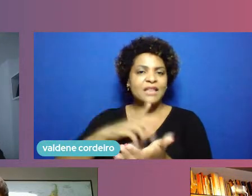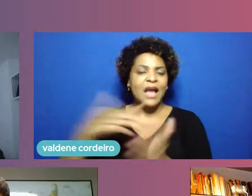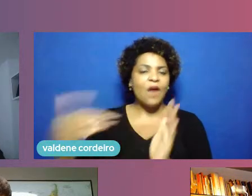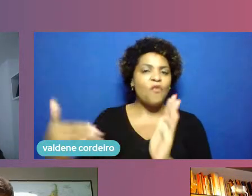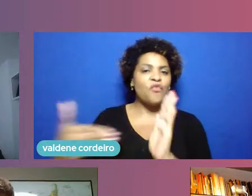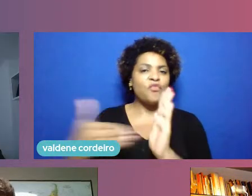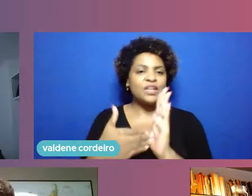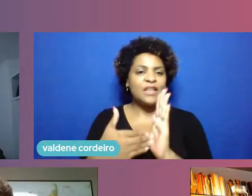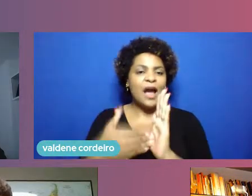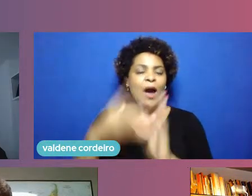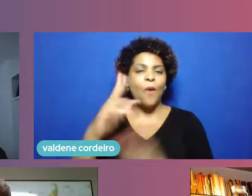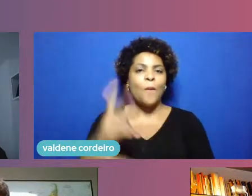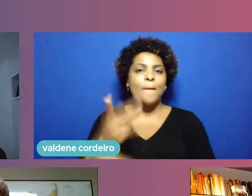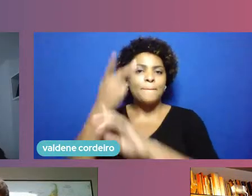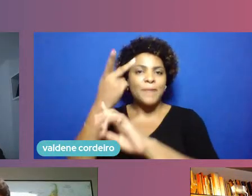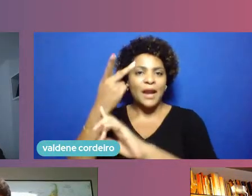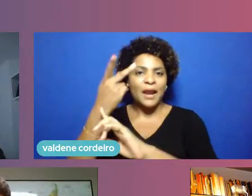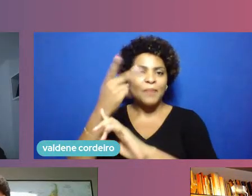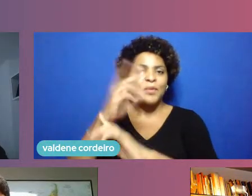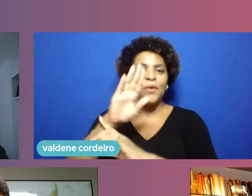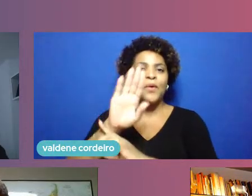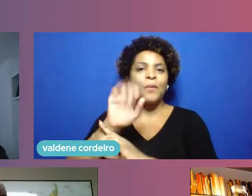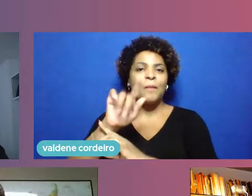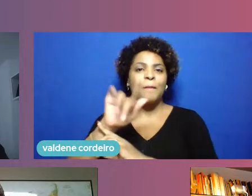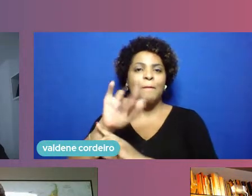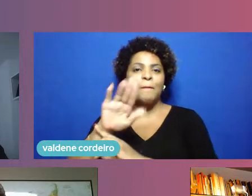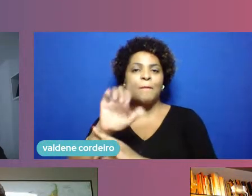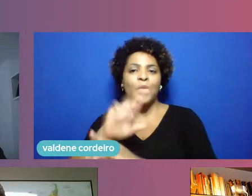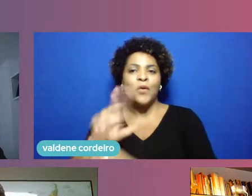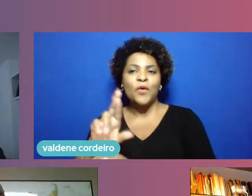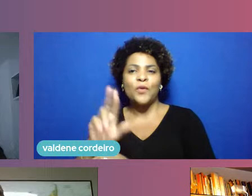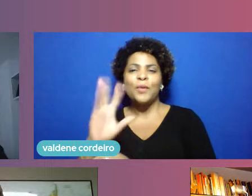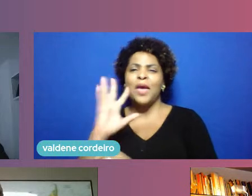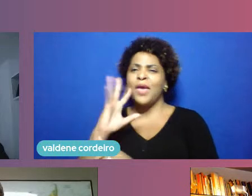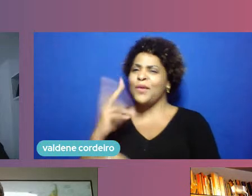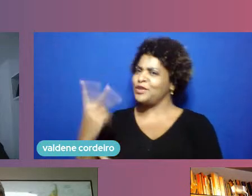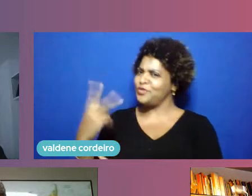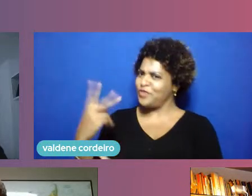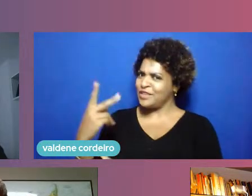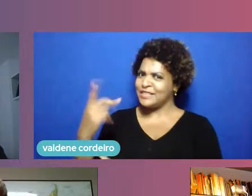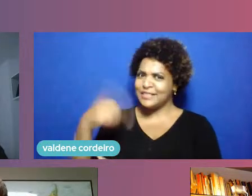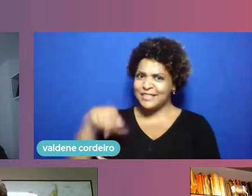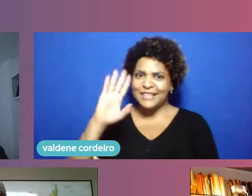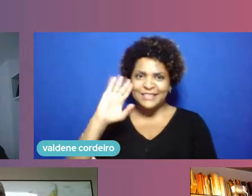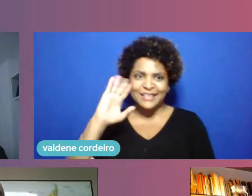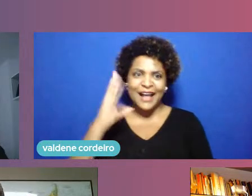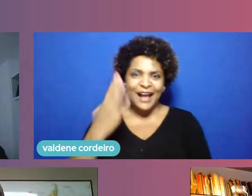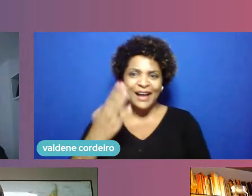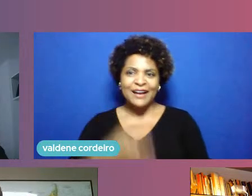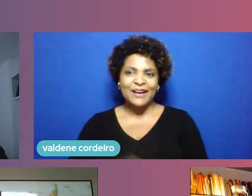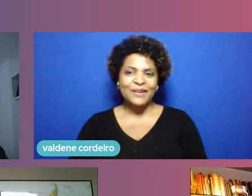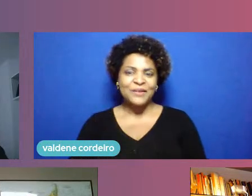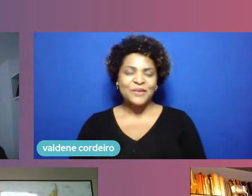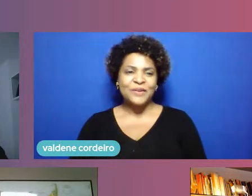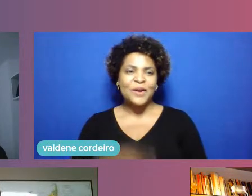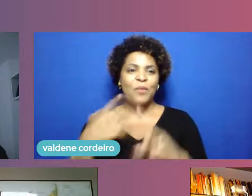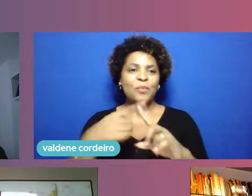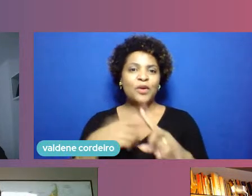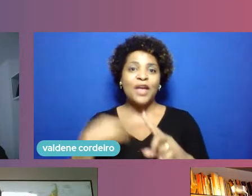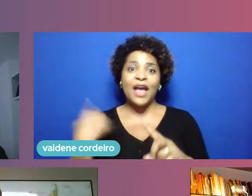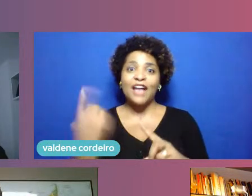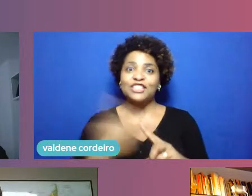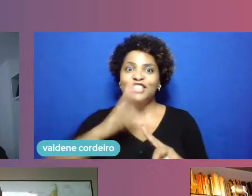Bloomberg não só você evidentemente está a par não Manu mas o resto está acompanhando não a gente está finalista entre